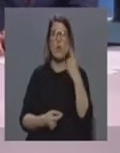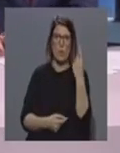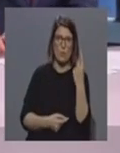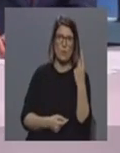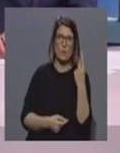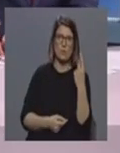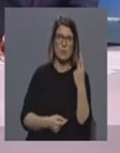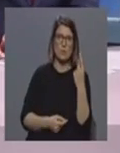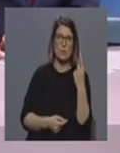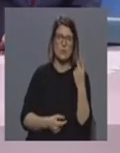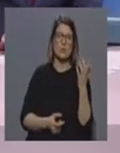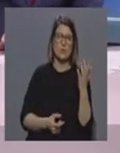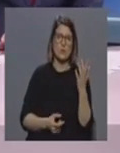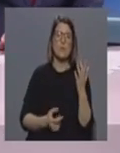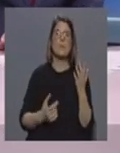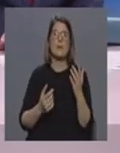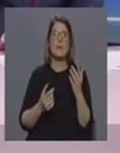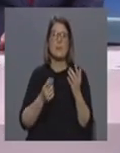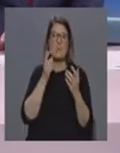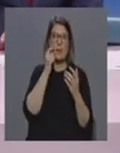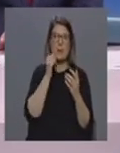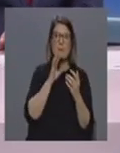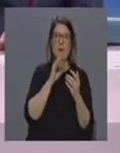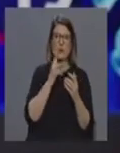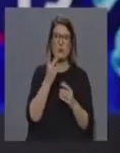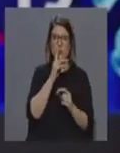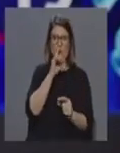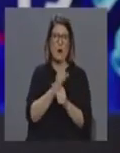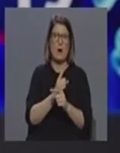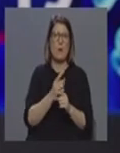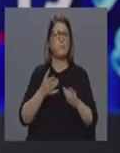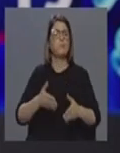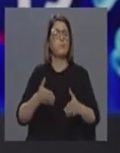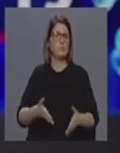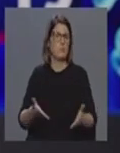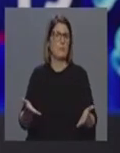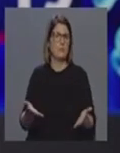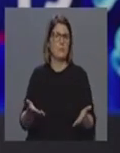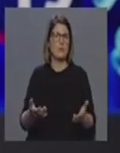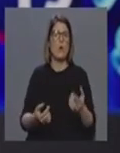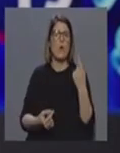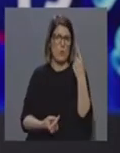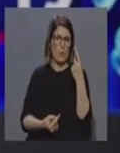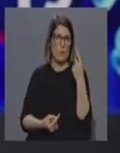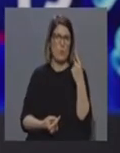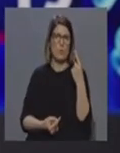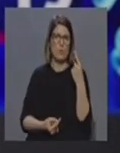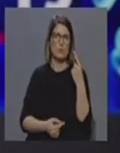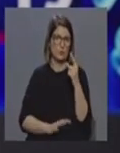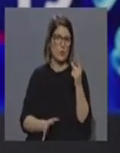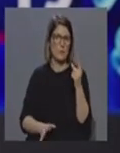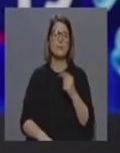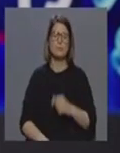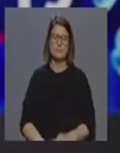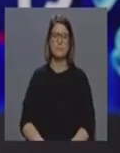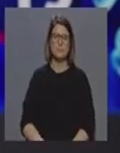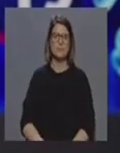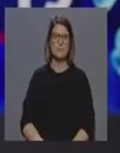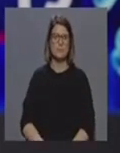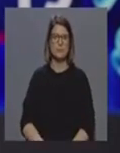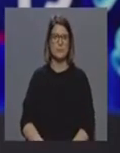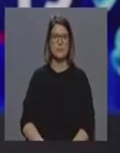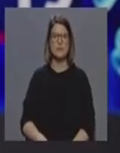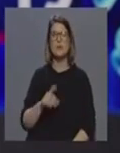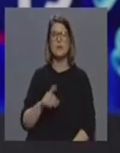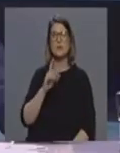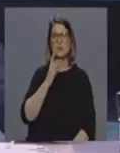os progenitores, os dois em conjunto, não haverá necessidade ao fim ao cabo de ficarem em tanto... Apenas um, trae-se ou benesse? Exato, exato. Sim, Doutora